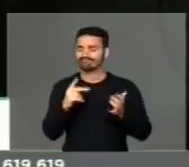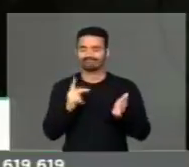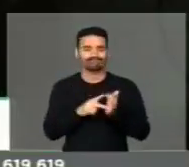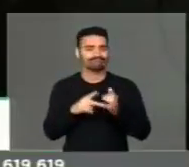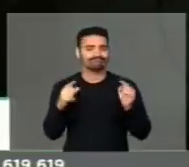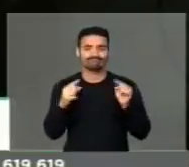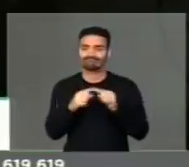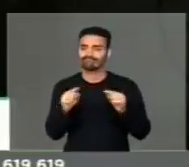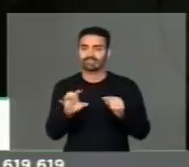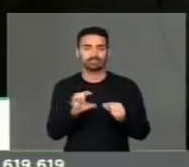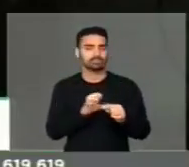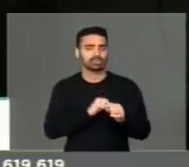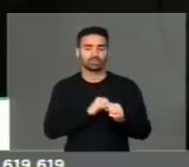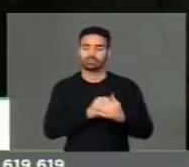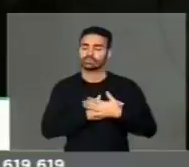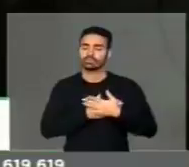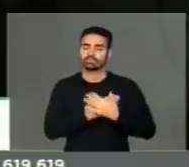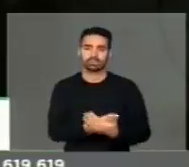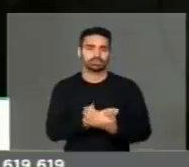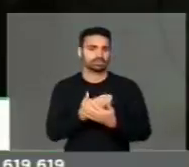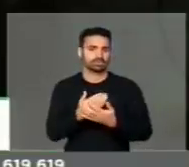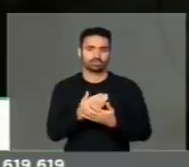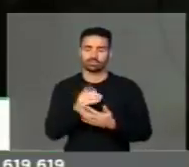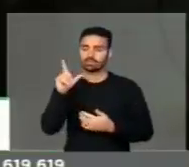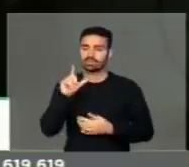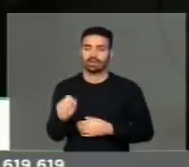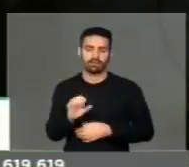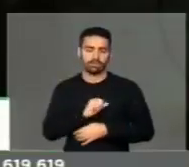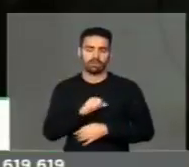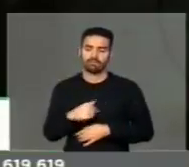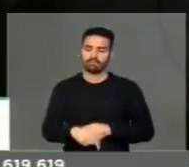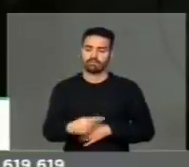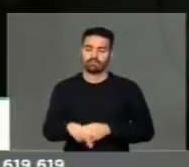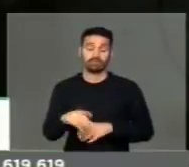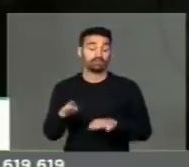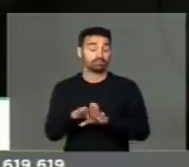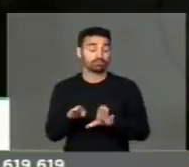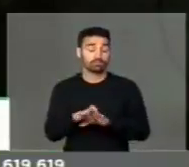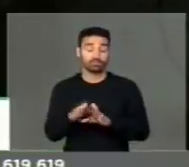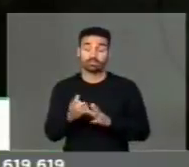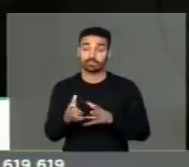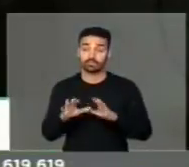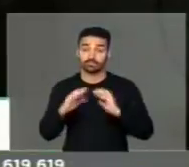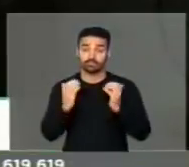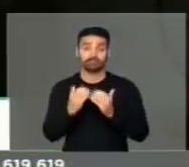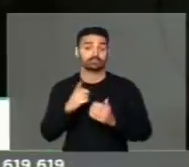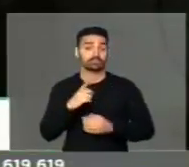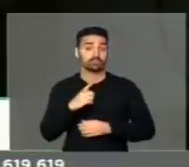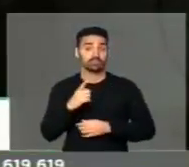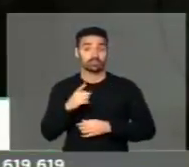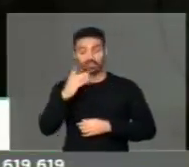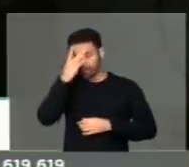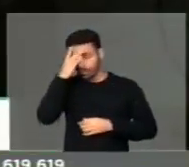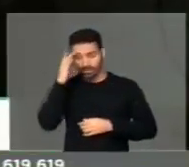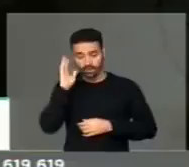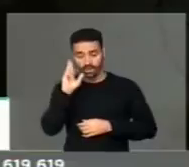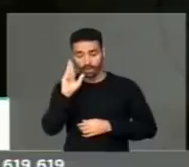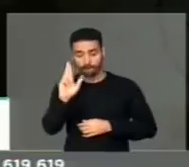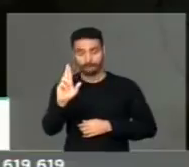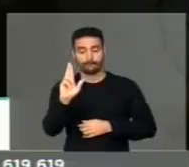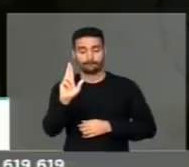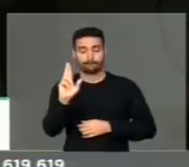é uma grande paixão dos italianos aqui. É uma coletividade muito presente, onde nós temos, inclusive, uma